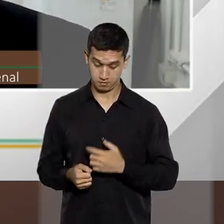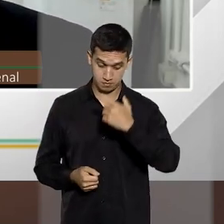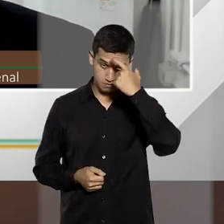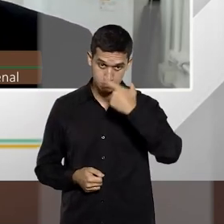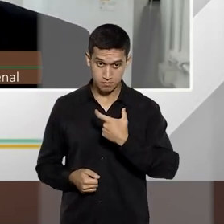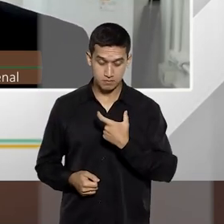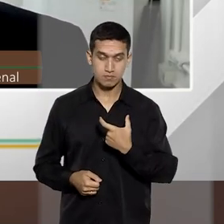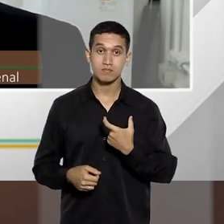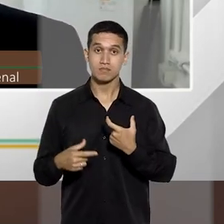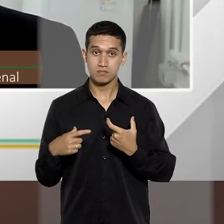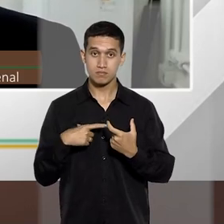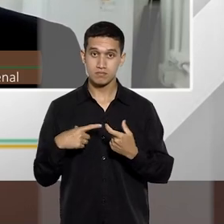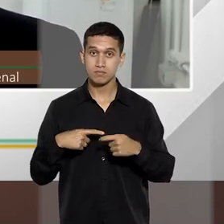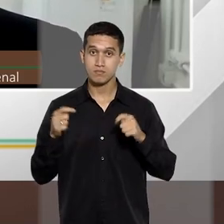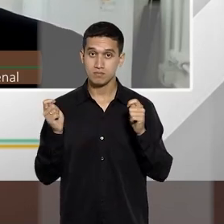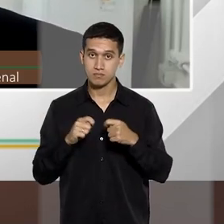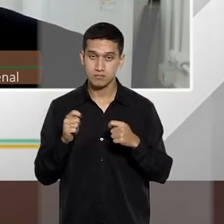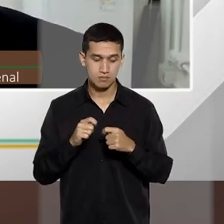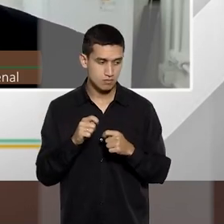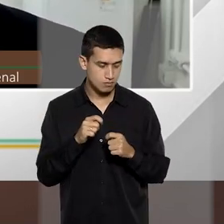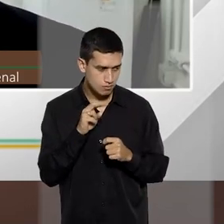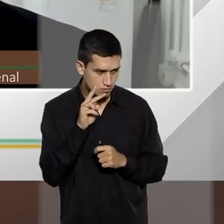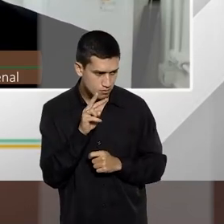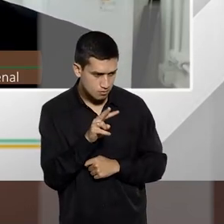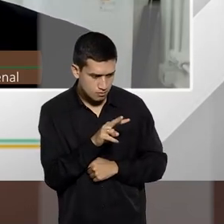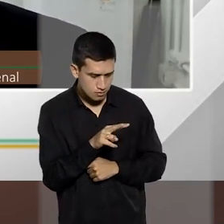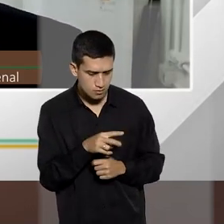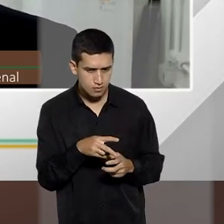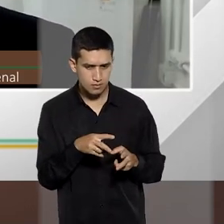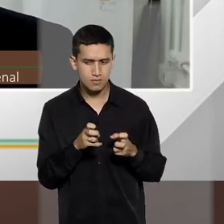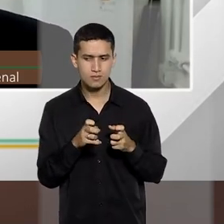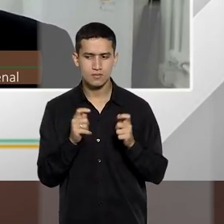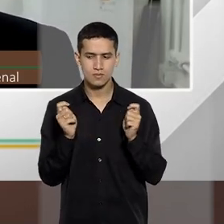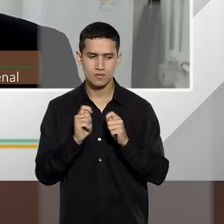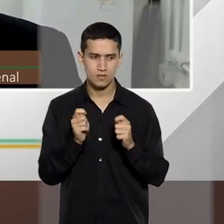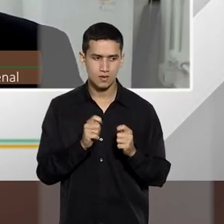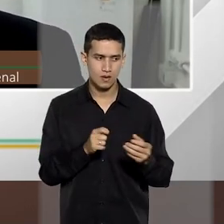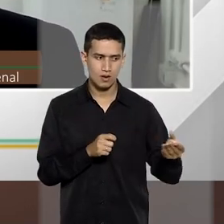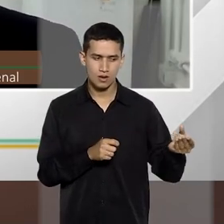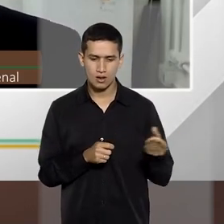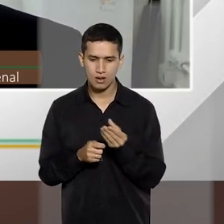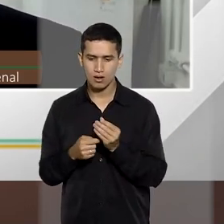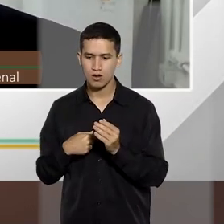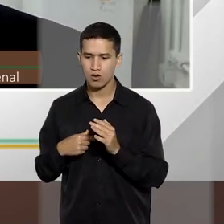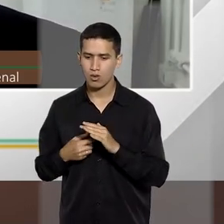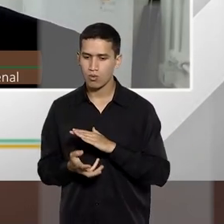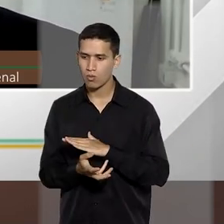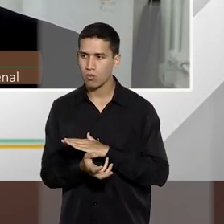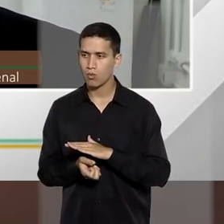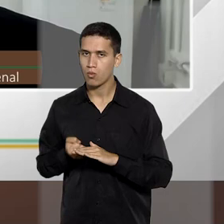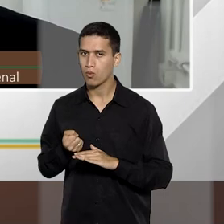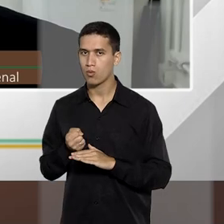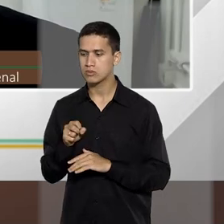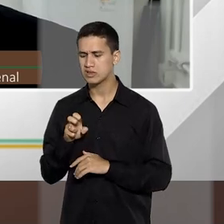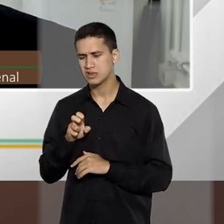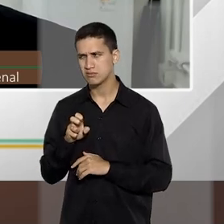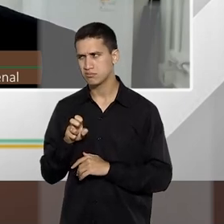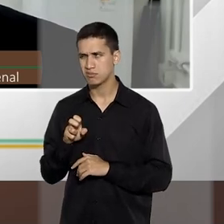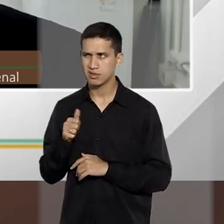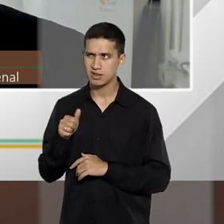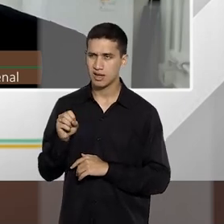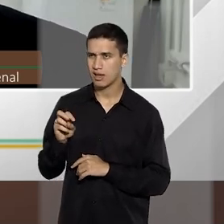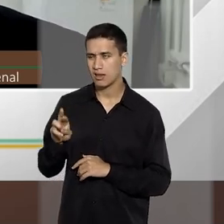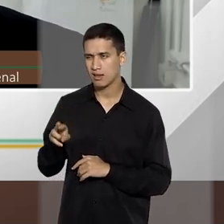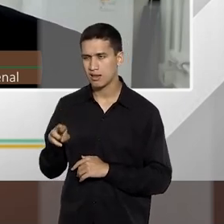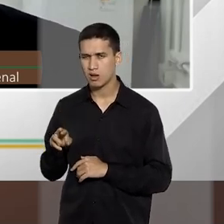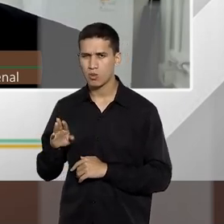percebe que pode subtrair ali do caixa, talvez, cinco ou dez reais que aquilo ali não vai causar um, não vai